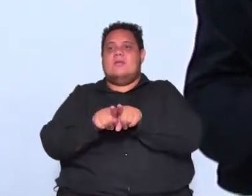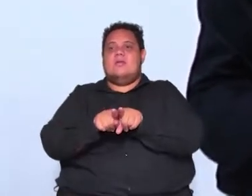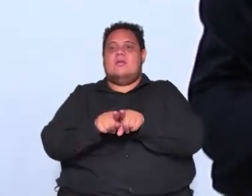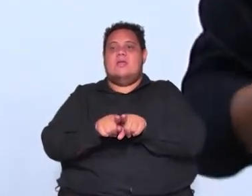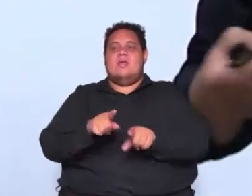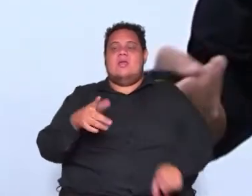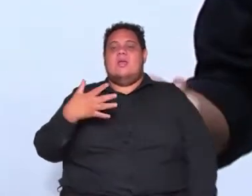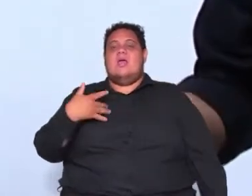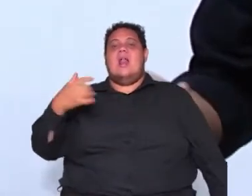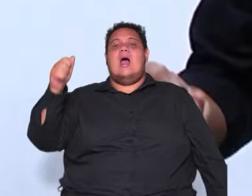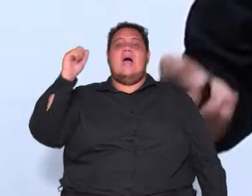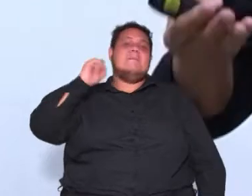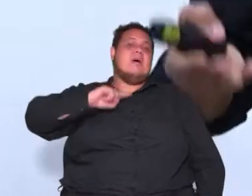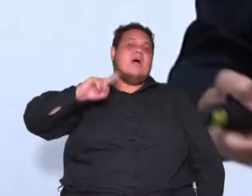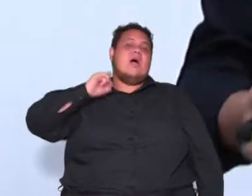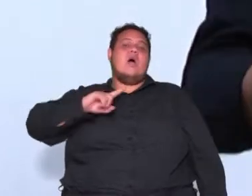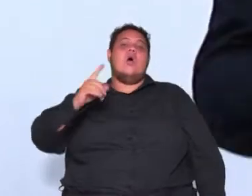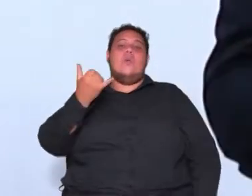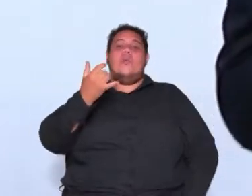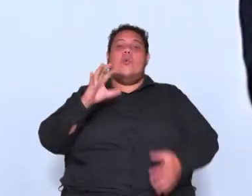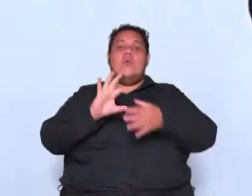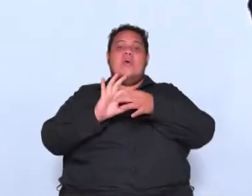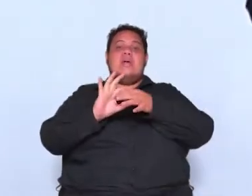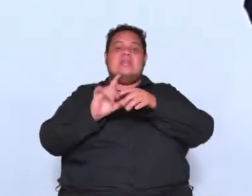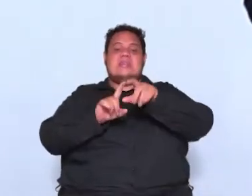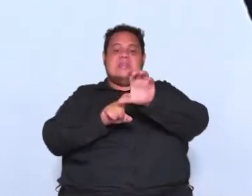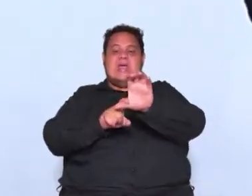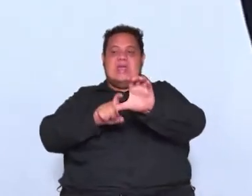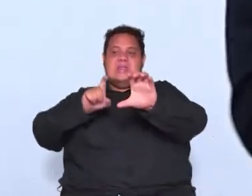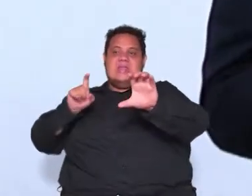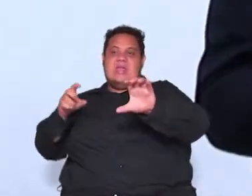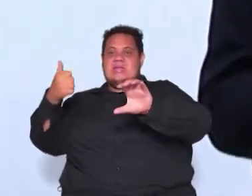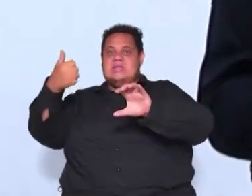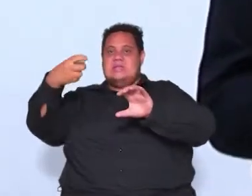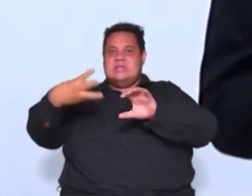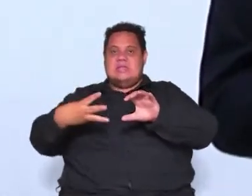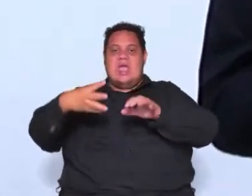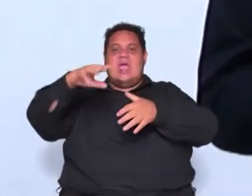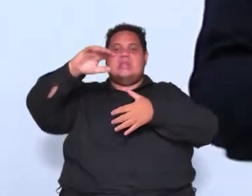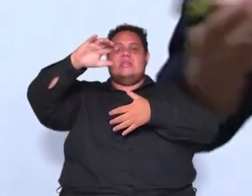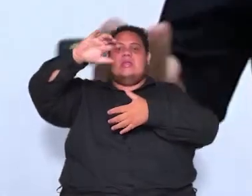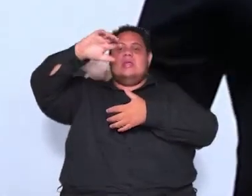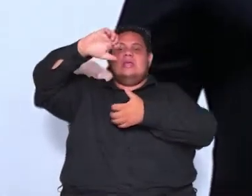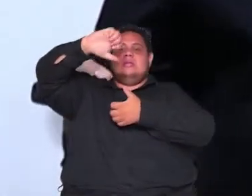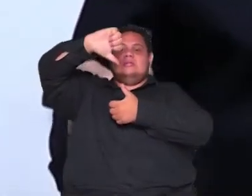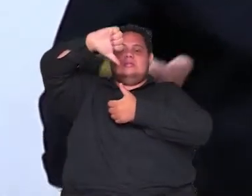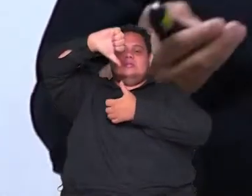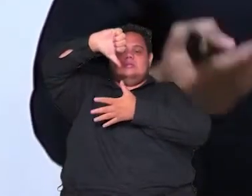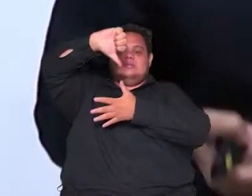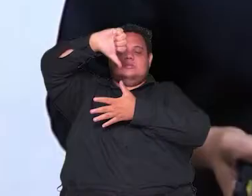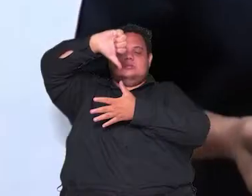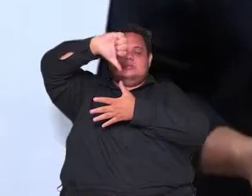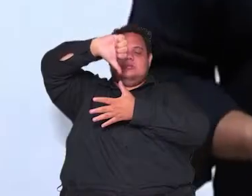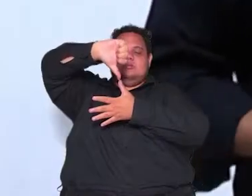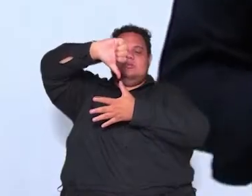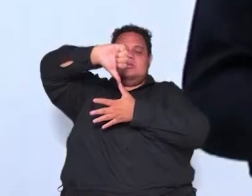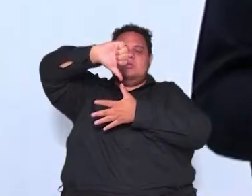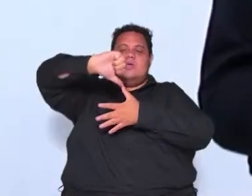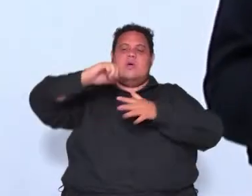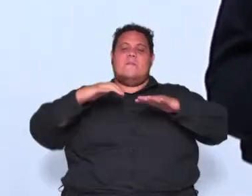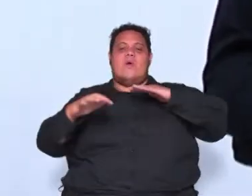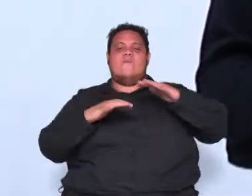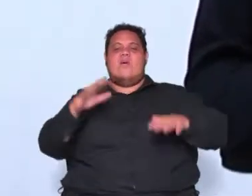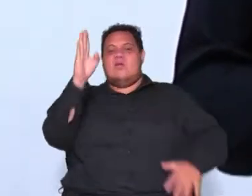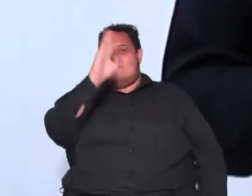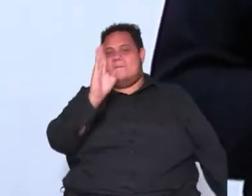americana que a gente também pode chamar de independência das 13 colônias da América do Norte e movimentos aqui no Brasil também né